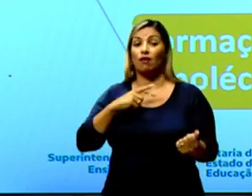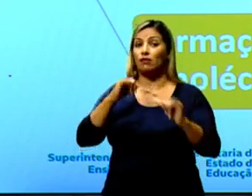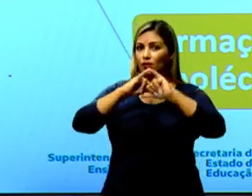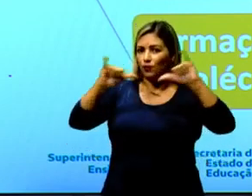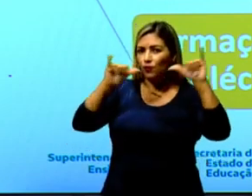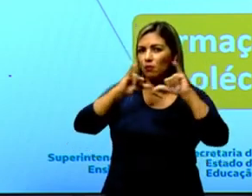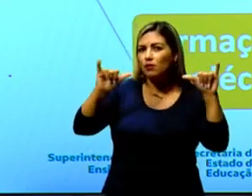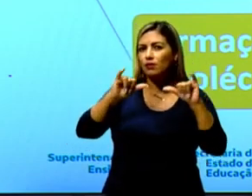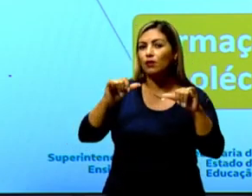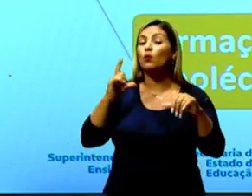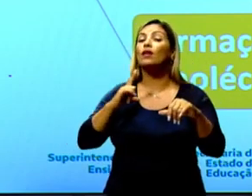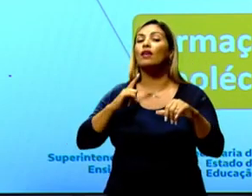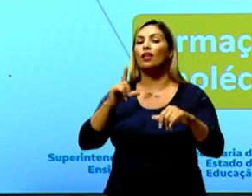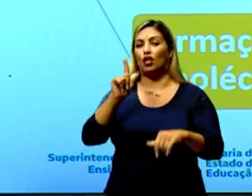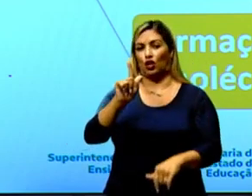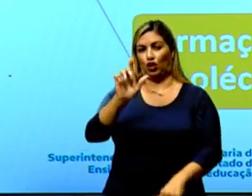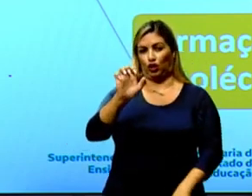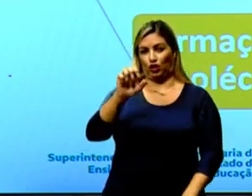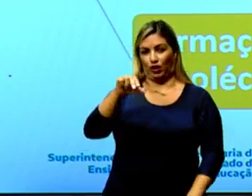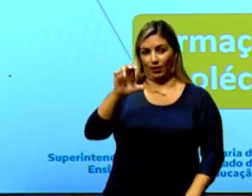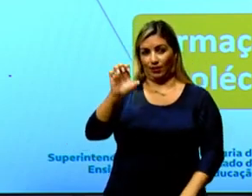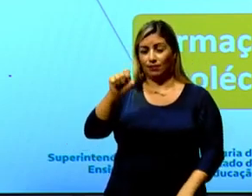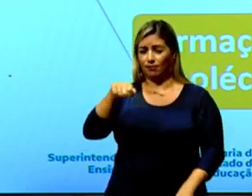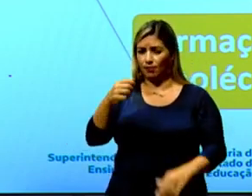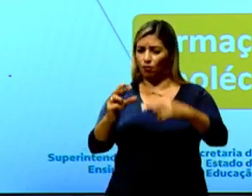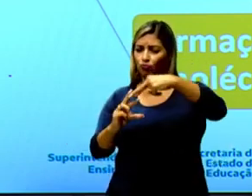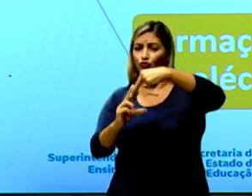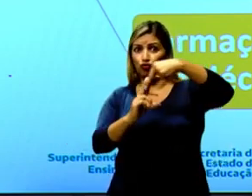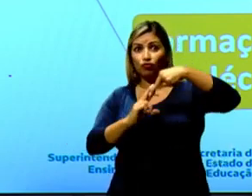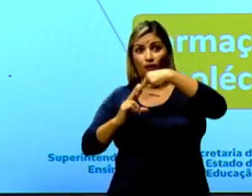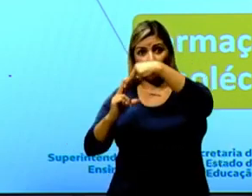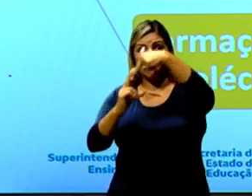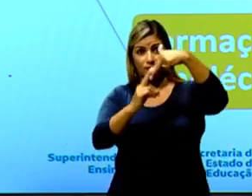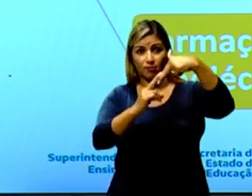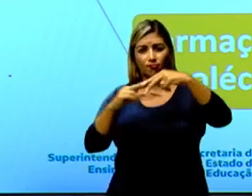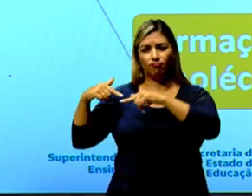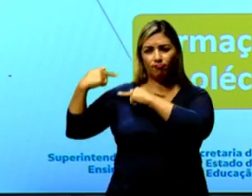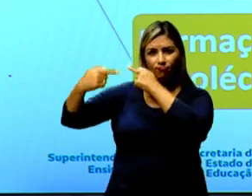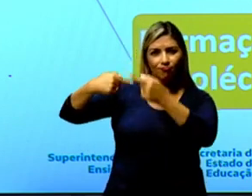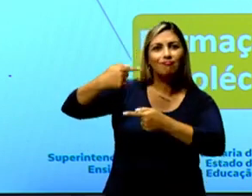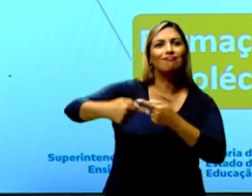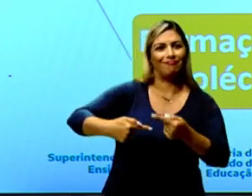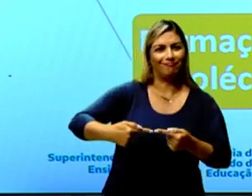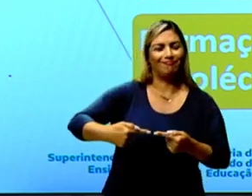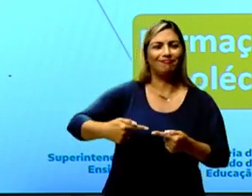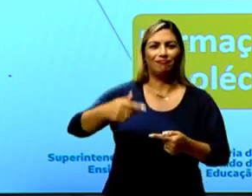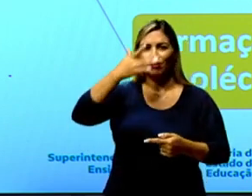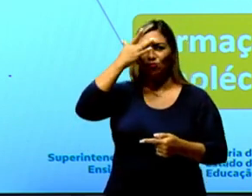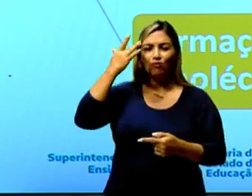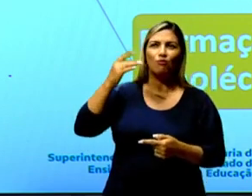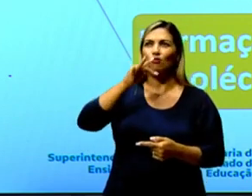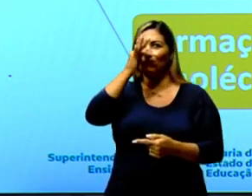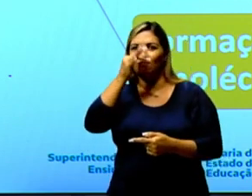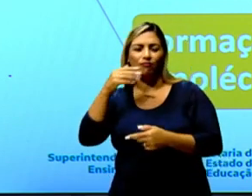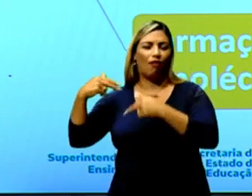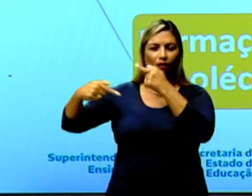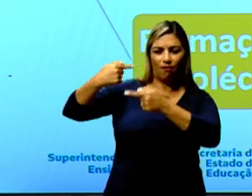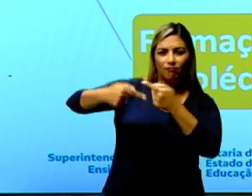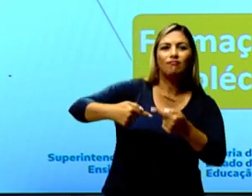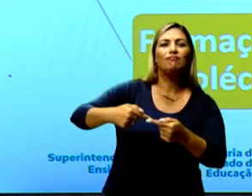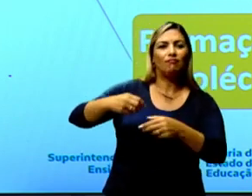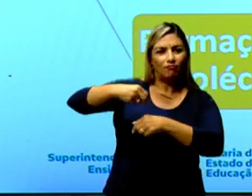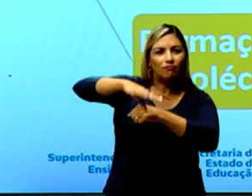na forma de genes que são transmitidos aos descendentes por meio da reprodução. Logo, estão